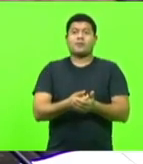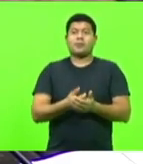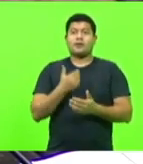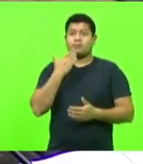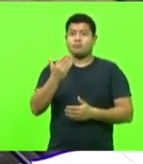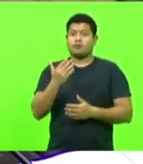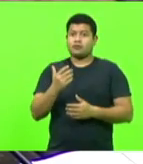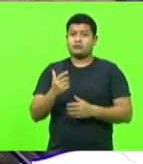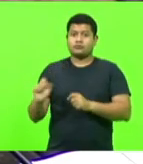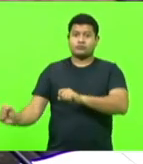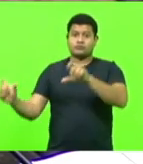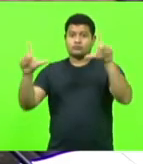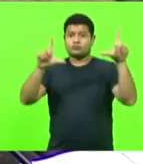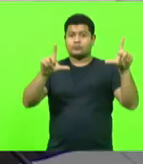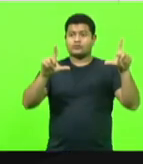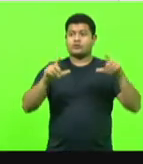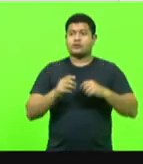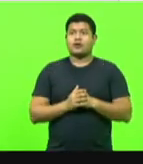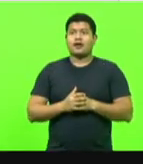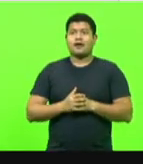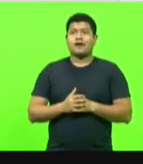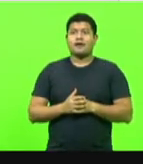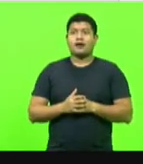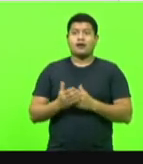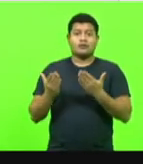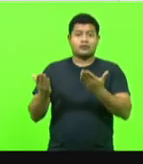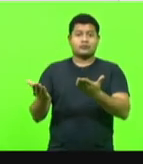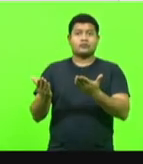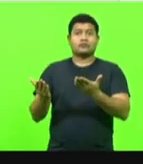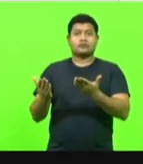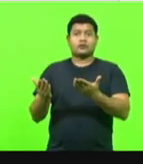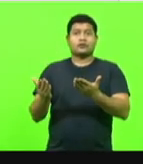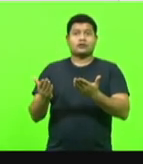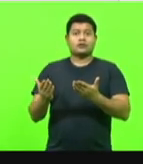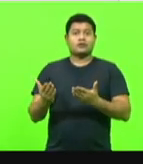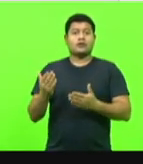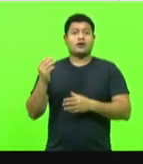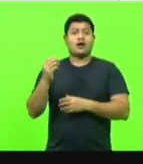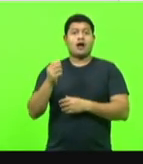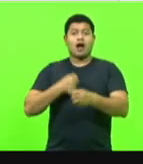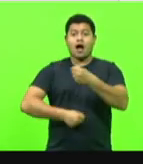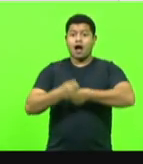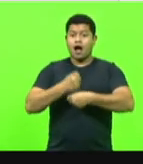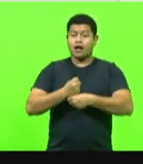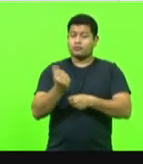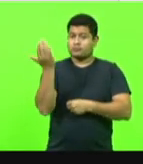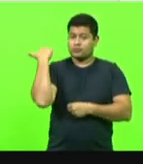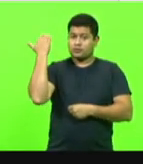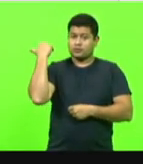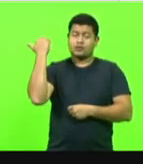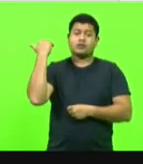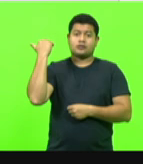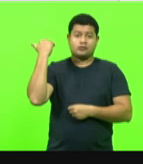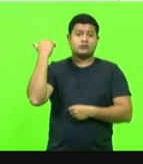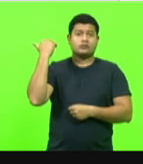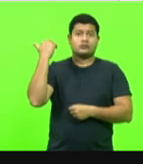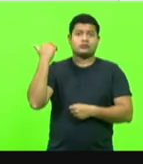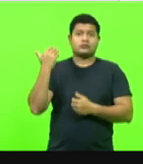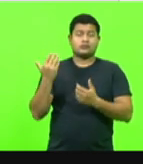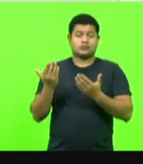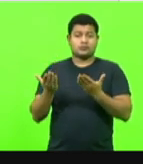um slide, como eu falei, um hotel estatal que, ano passado, ano passado,